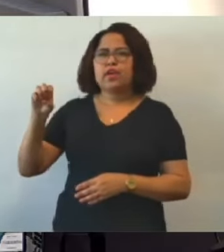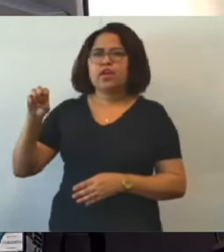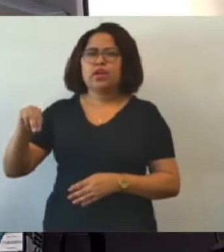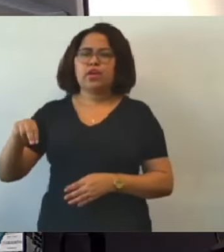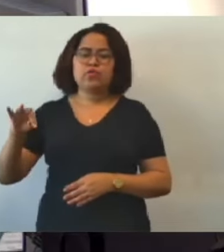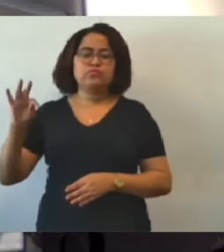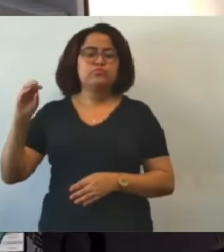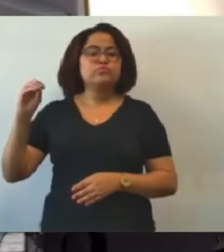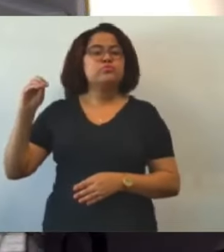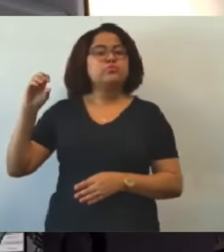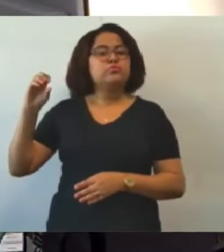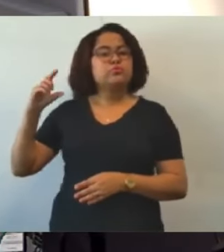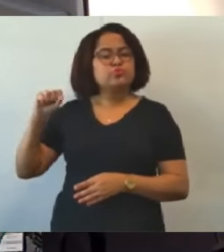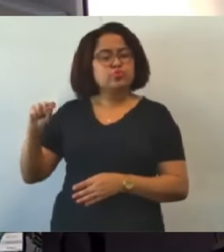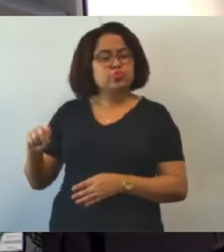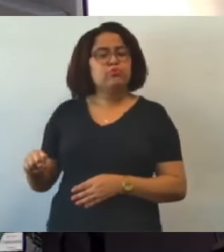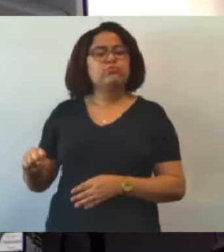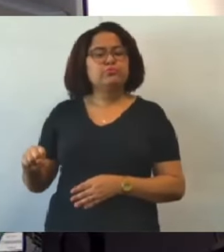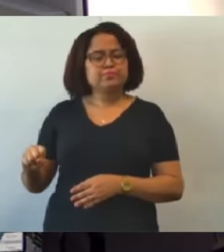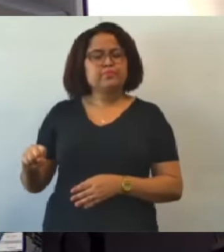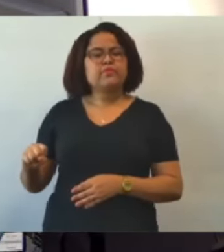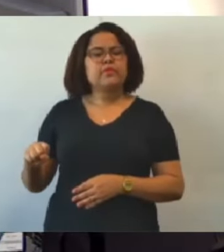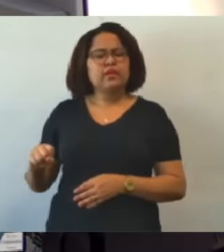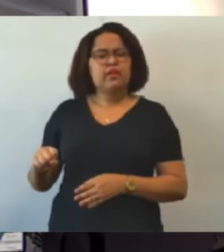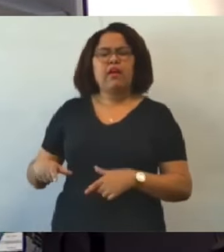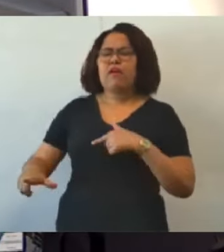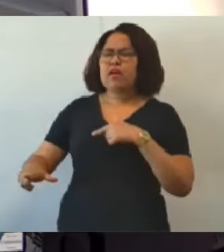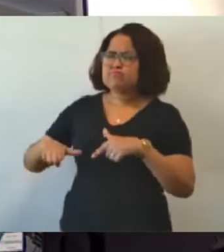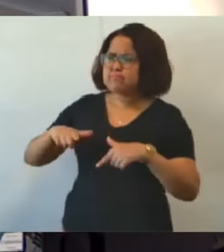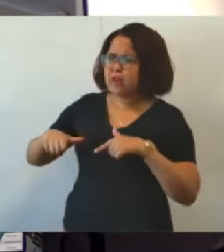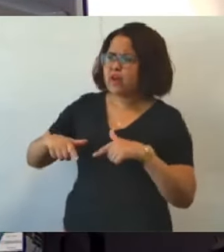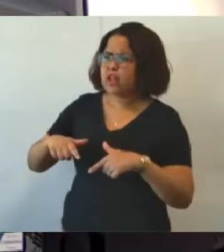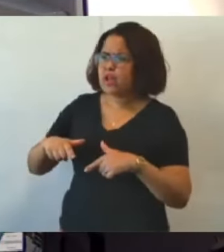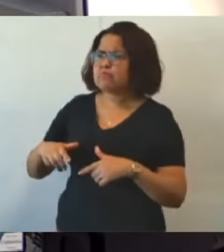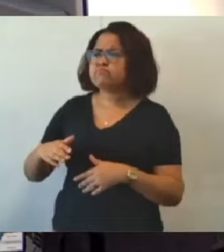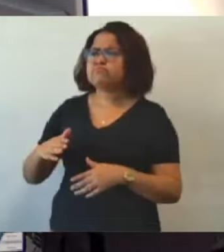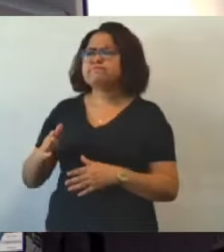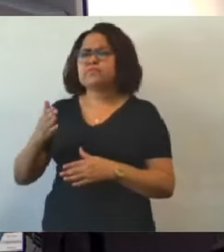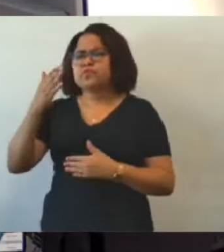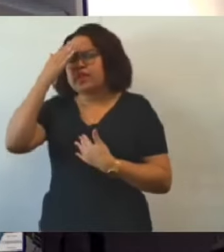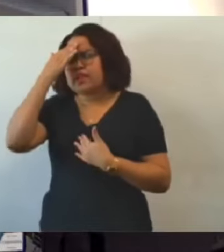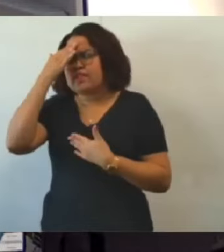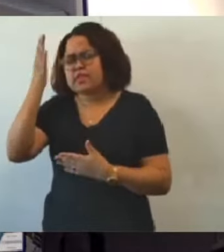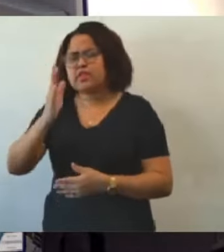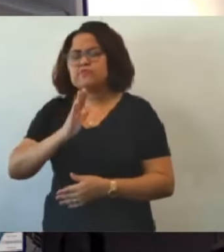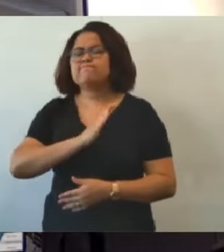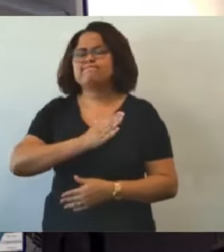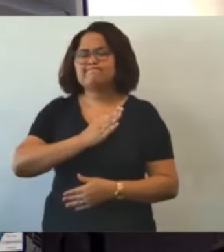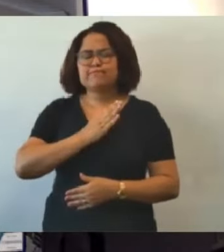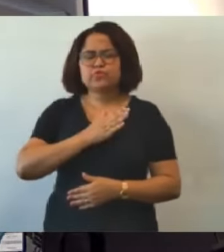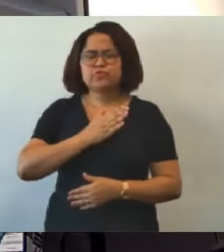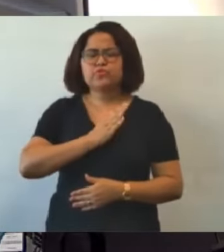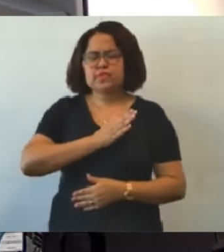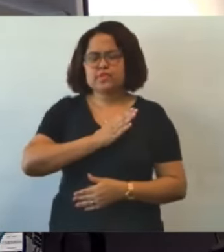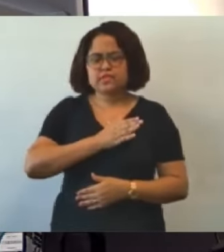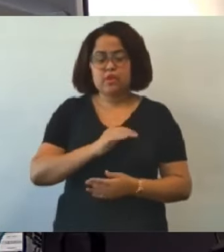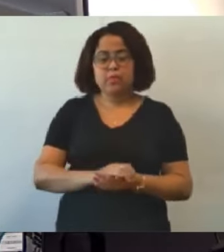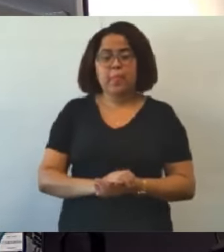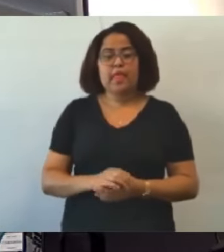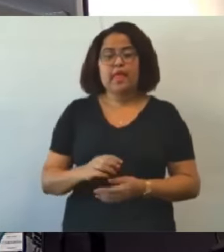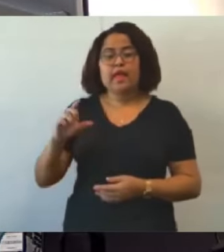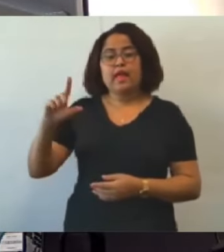trabalho muito grande ali. A gente agradece você de coração. Leonardo Assis Silva, que esteve com a gente na